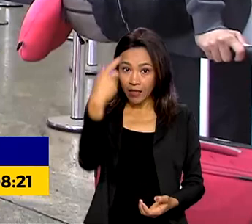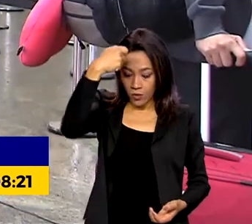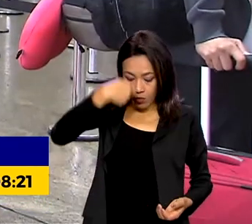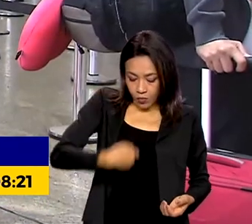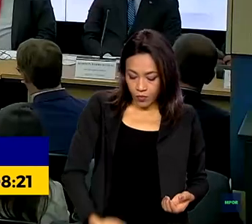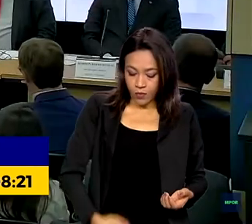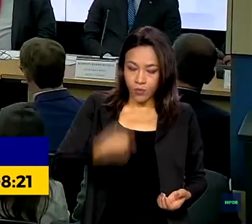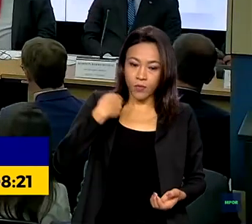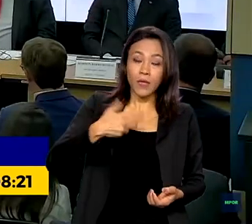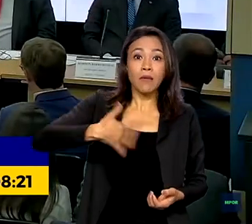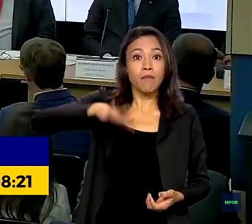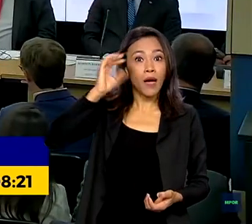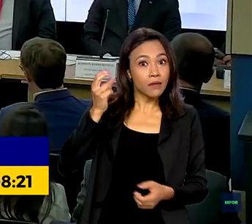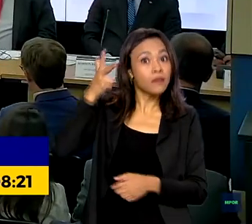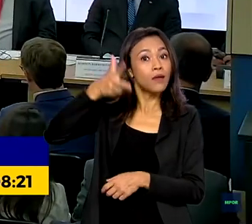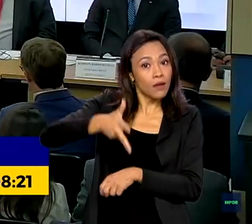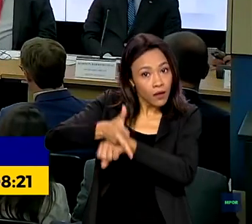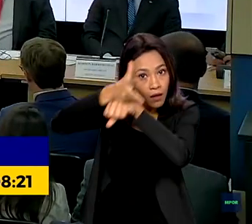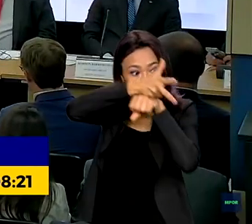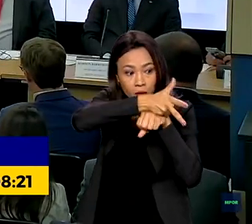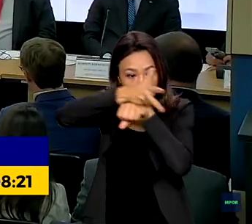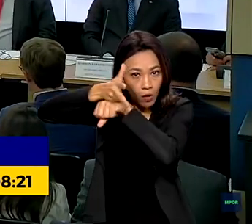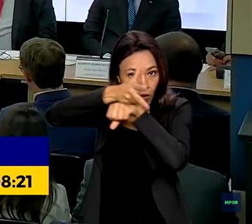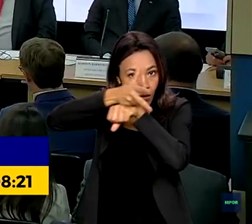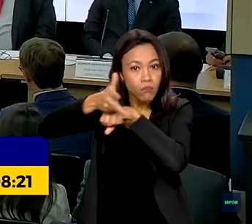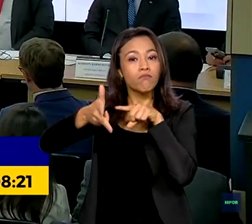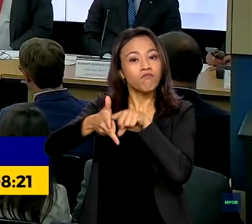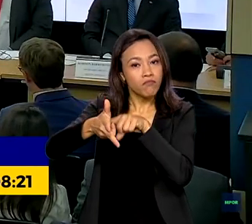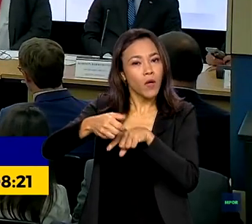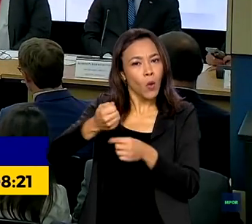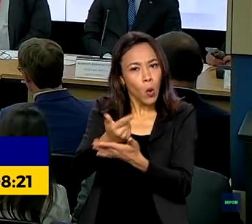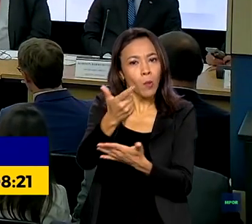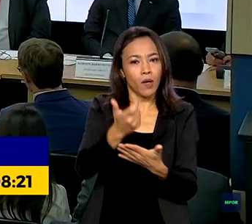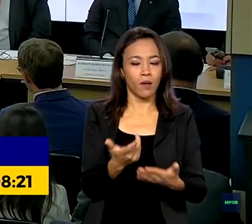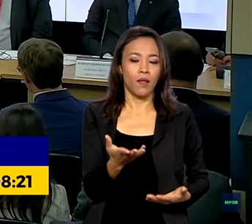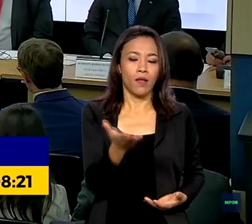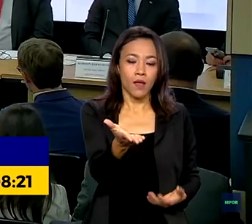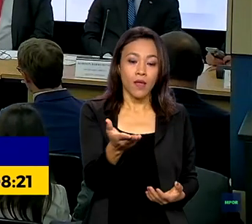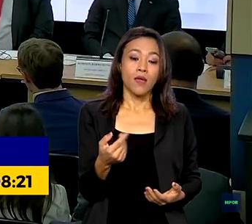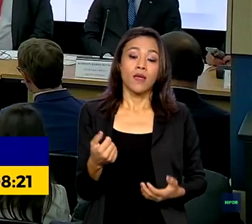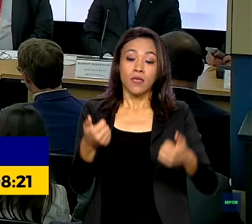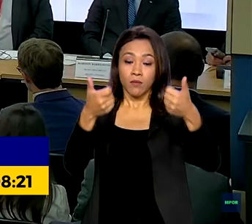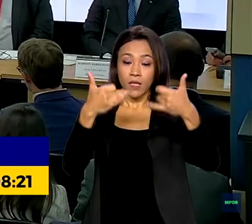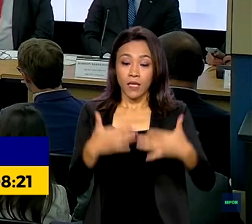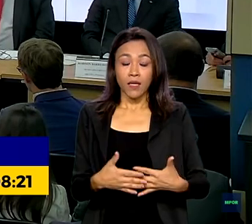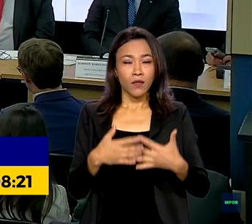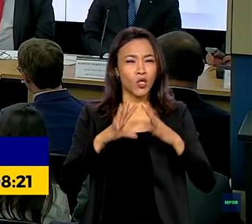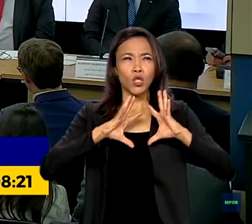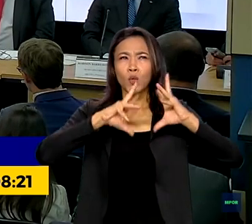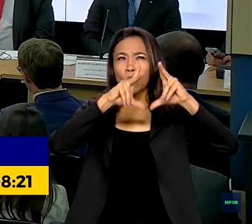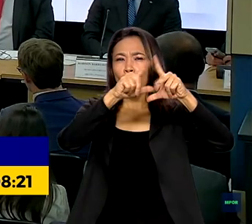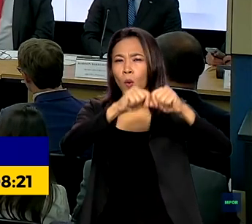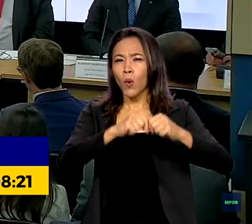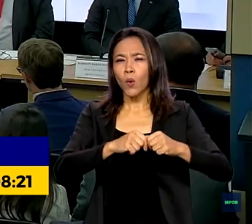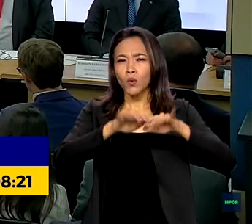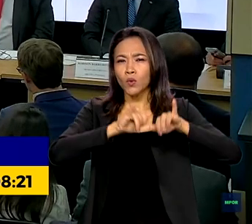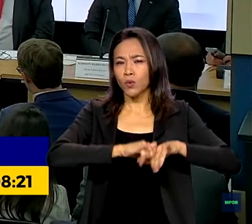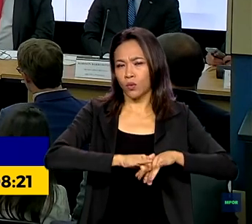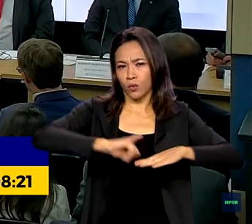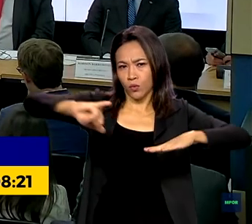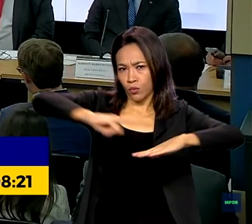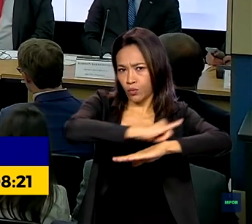monitoramento. O objetivo final é que todos os aeroportos tenham essa mesma modelagem, porque se